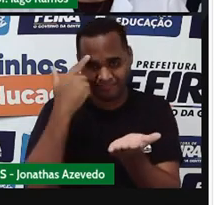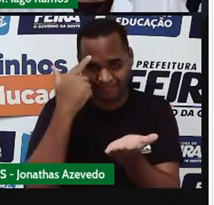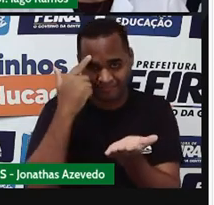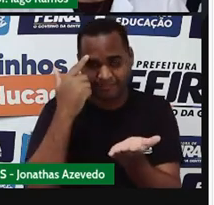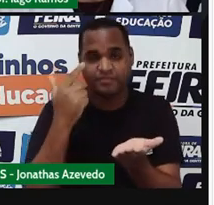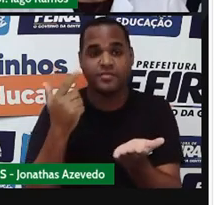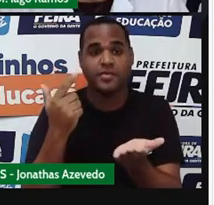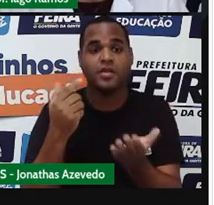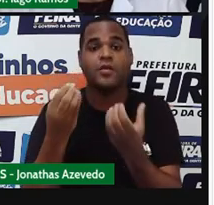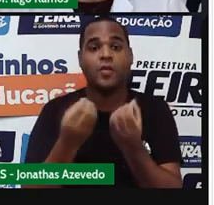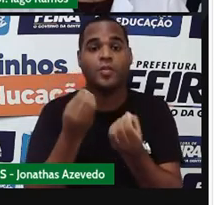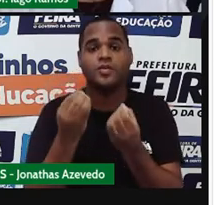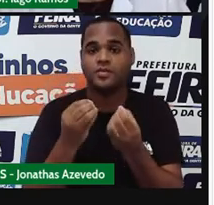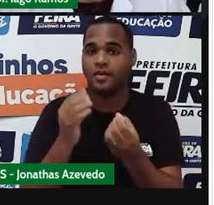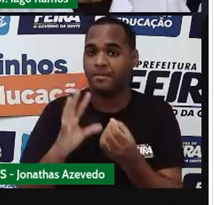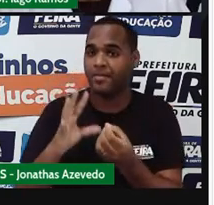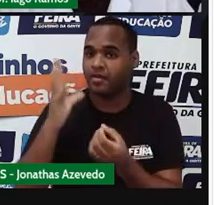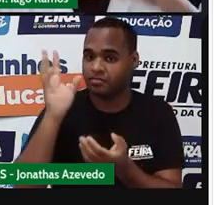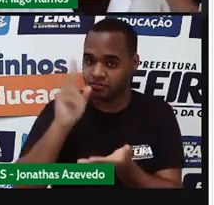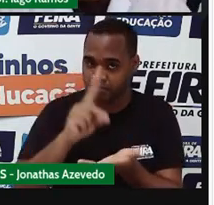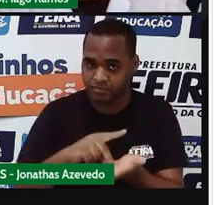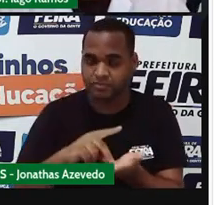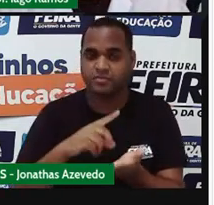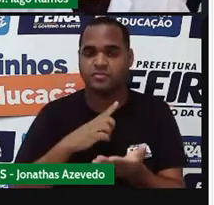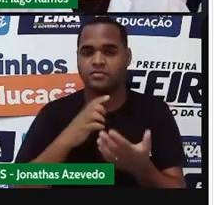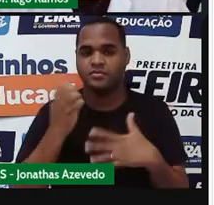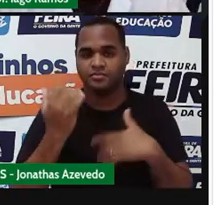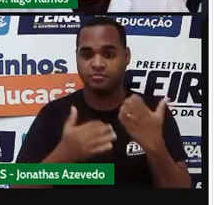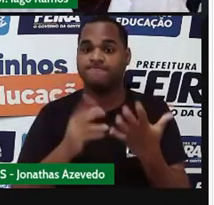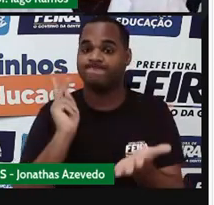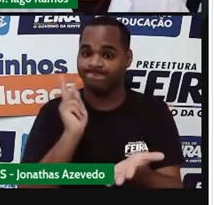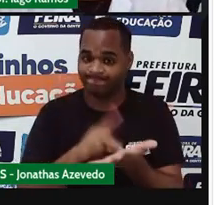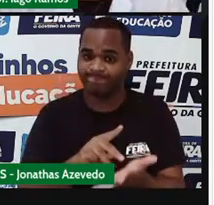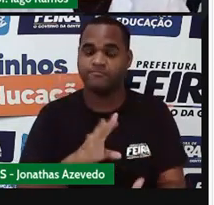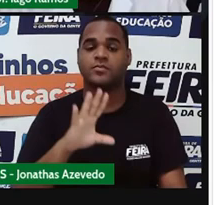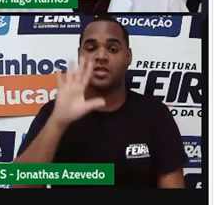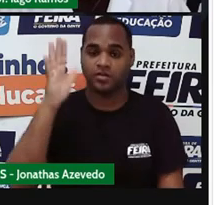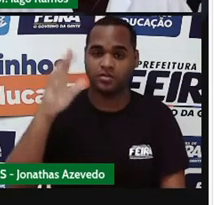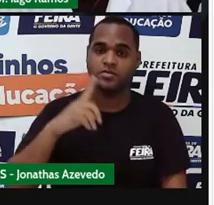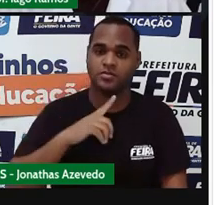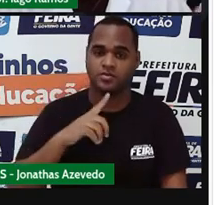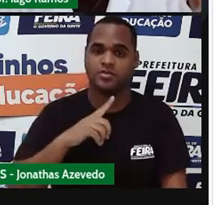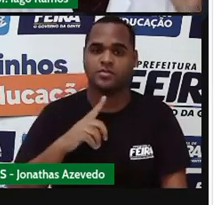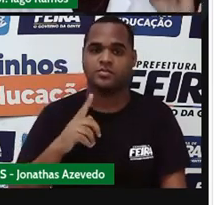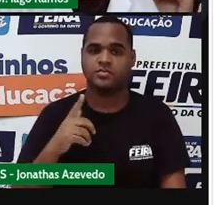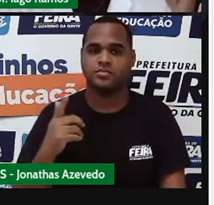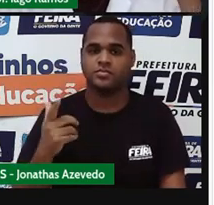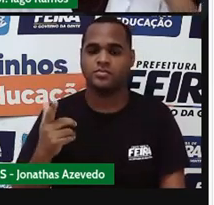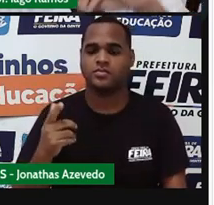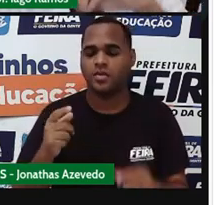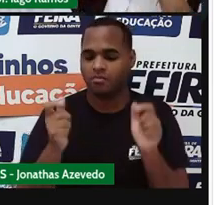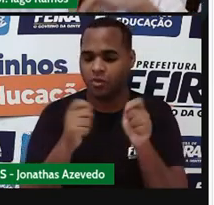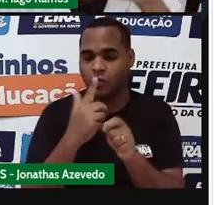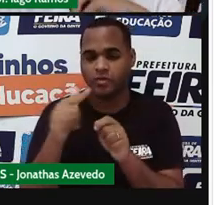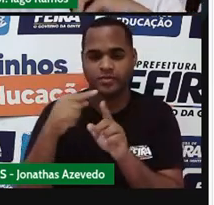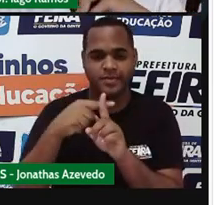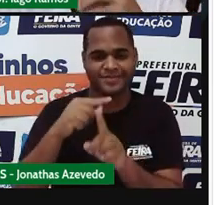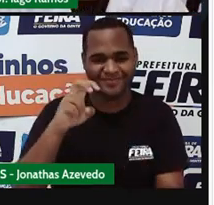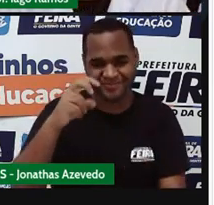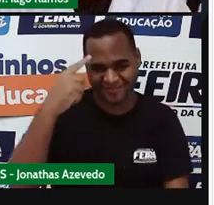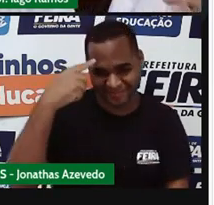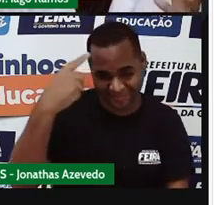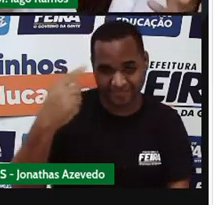aconteceu aqui agora na real aconteceu mesmo né? Se eu coloquei mais 5